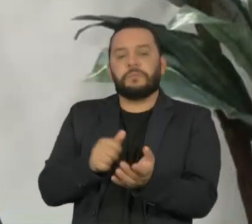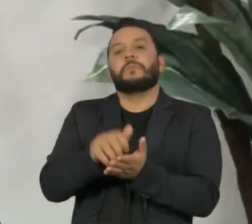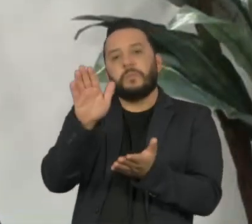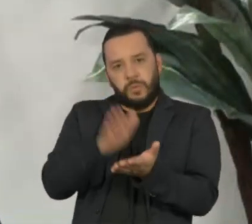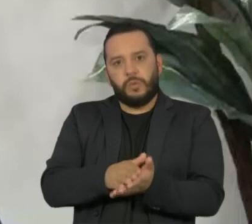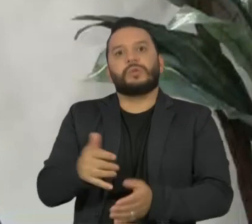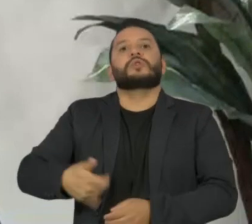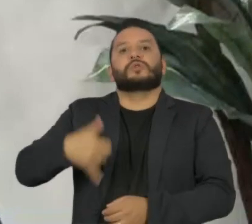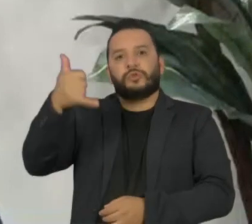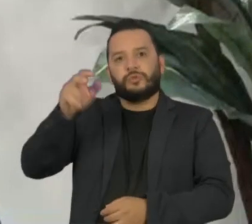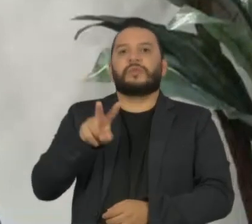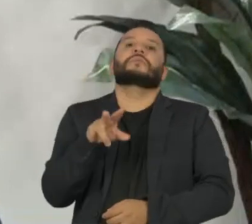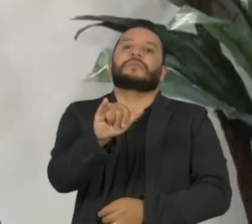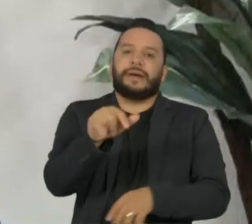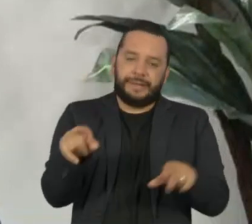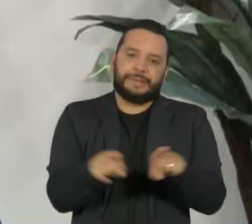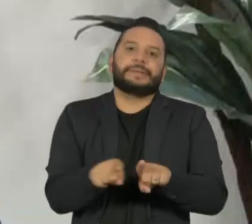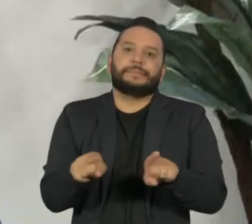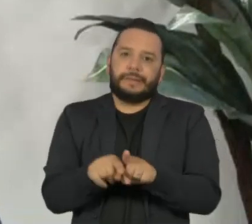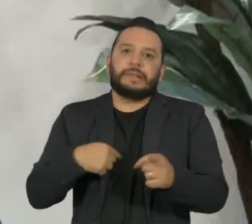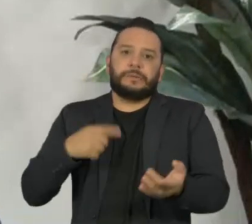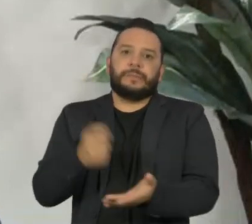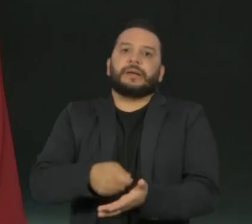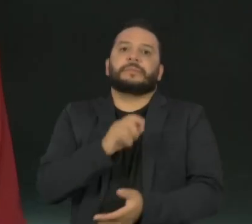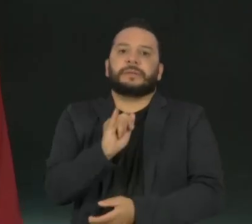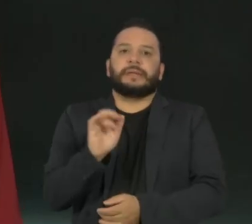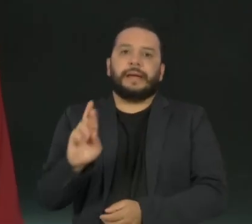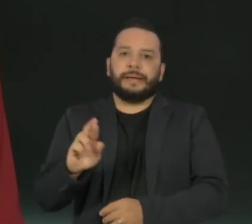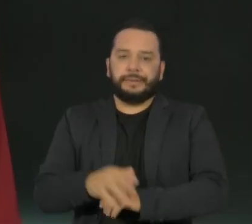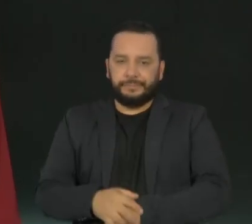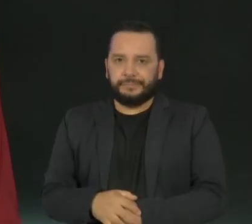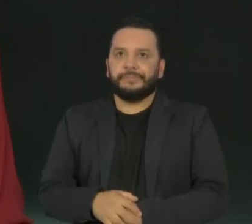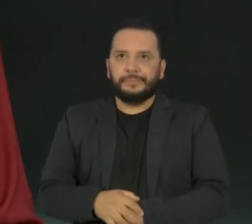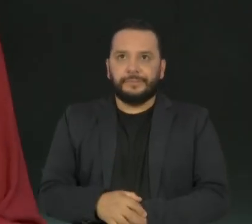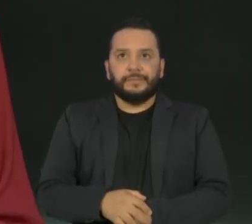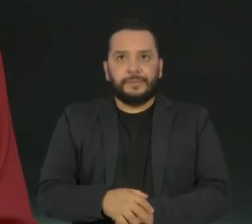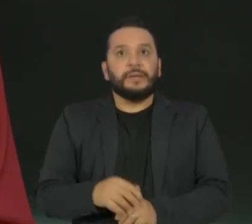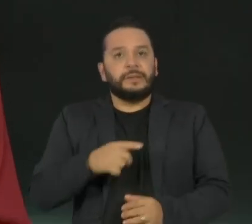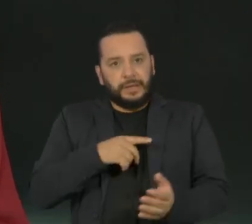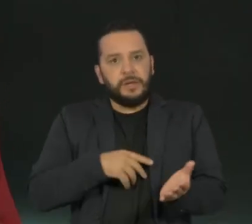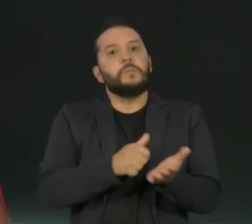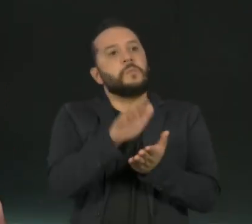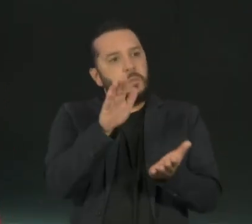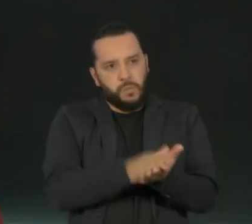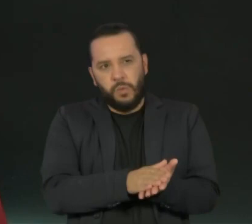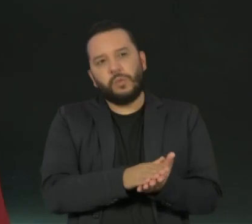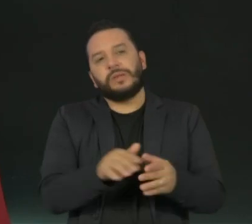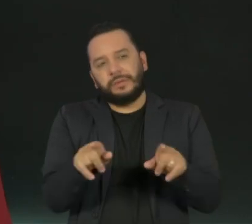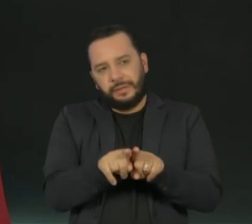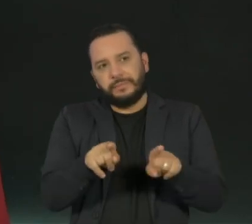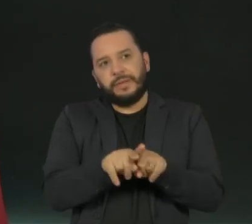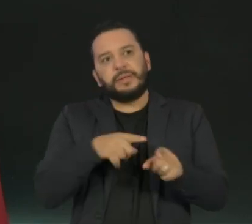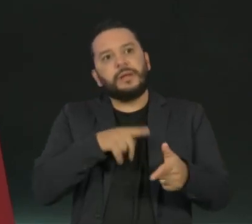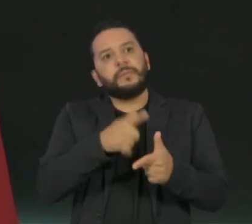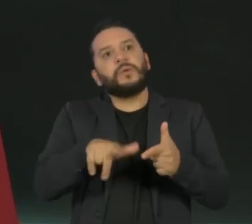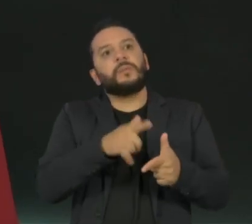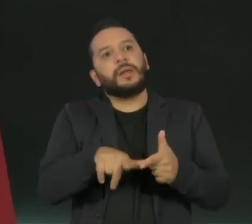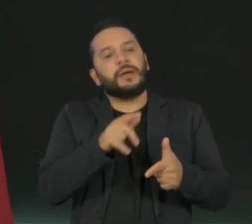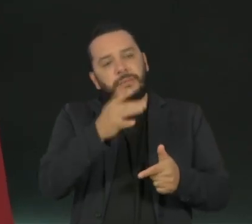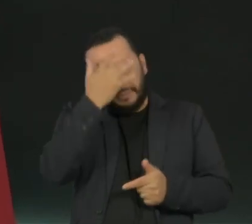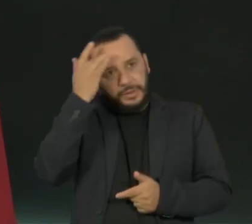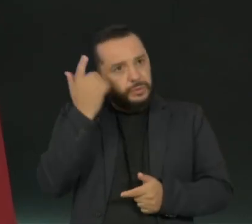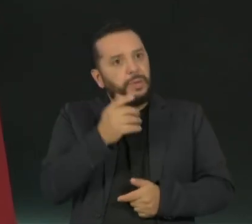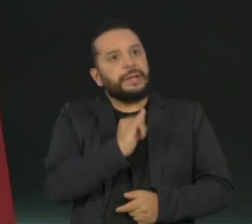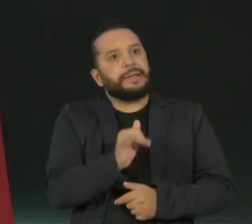e juros sobre o atraso no pagamento do imposto. E além da multa, tem algumas outras implicações também, né? Para quem